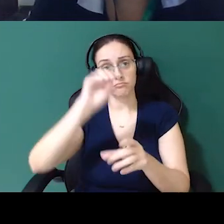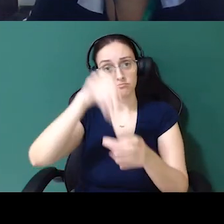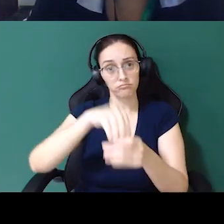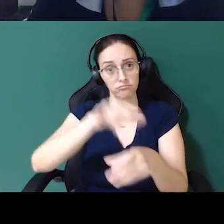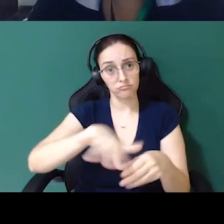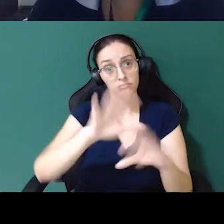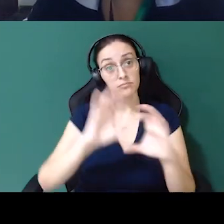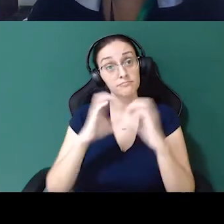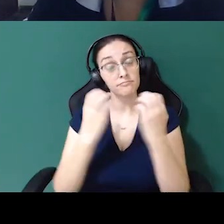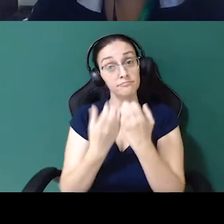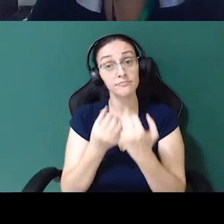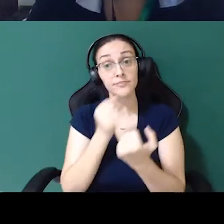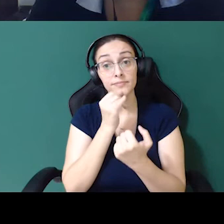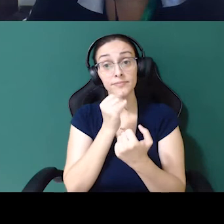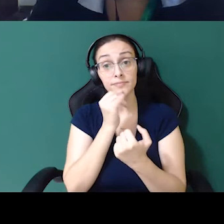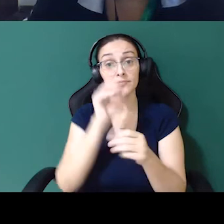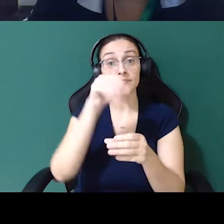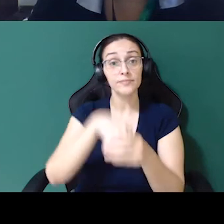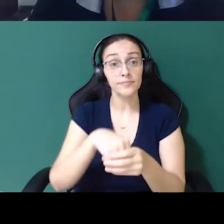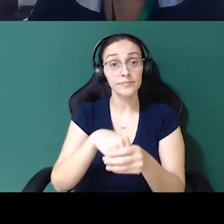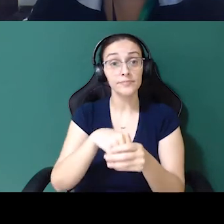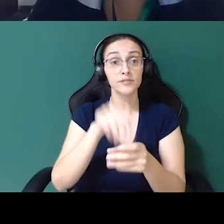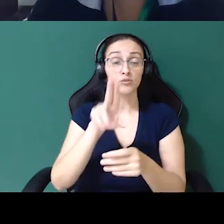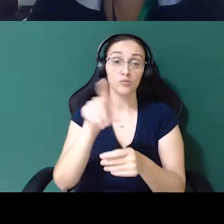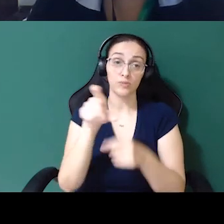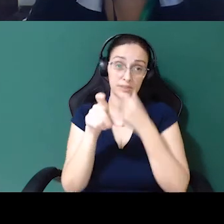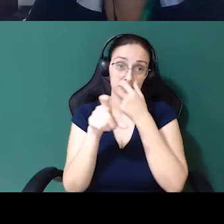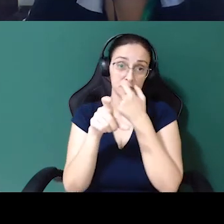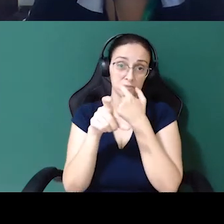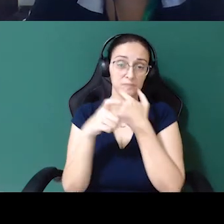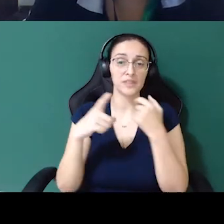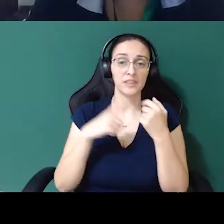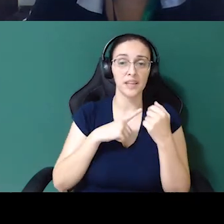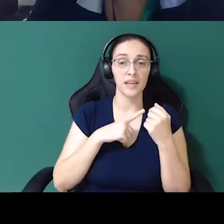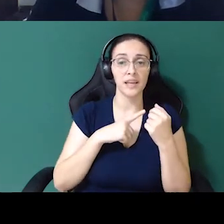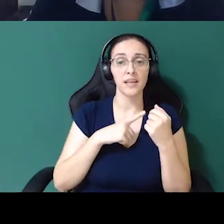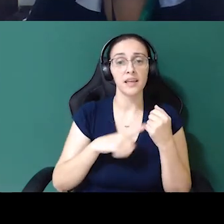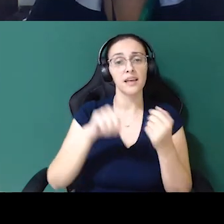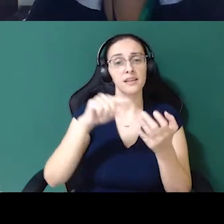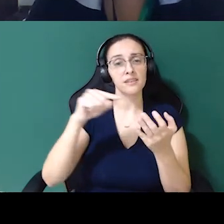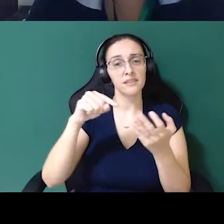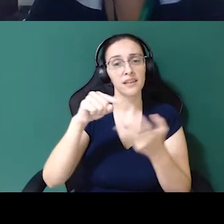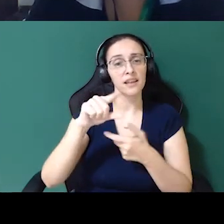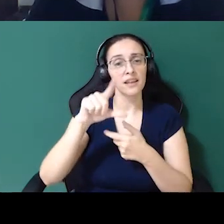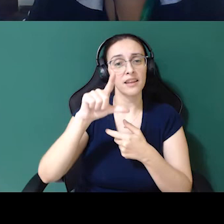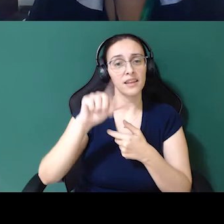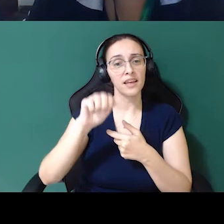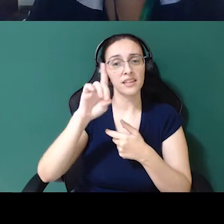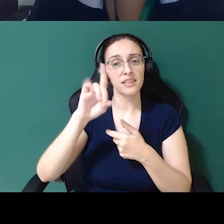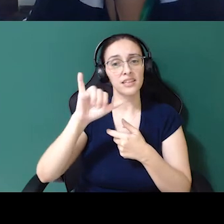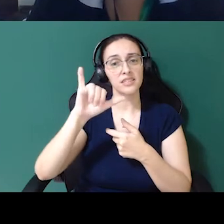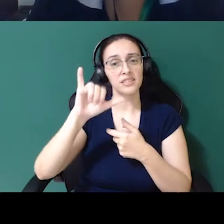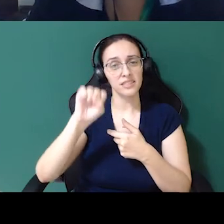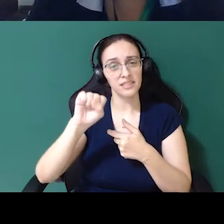comunidade, por exemplo, dentro da comunidade de UX, a gente tem a Ladies Dead UX, então, às vezes,